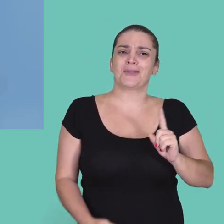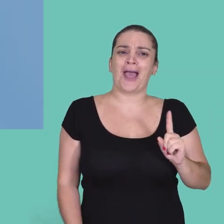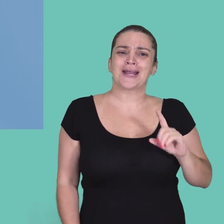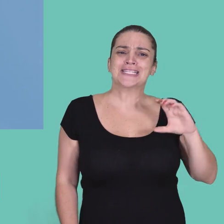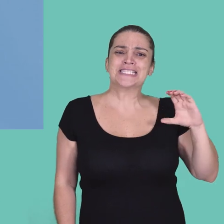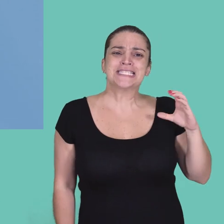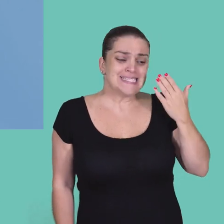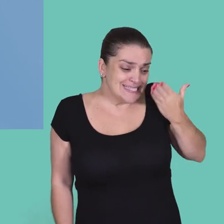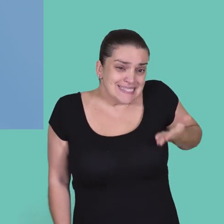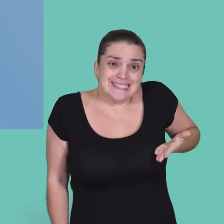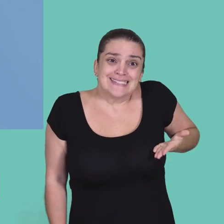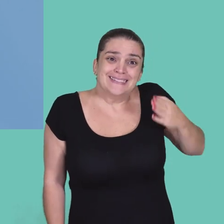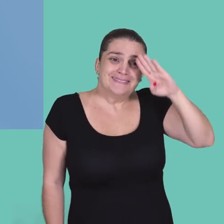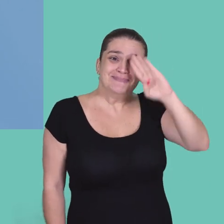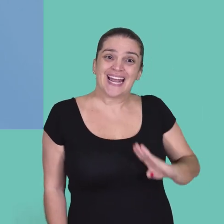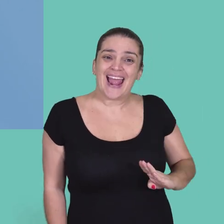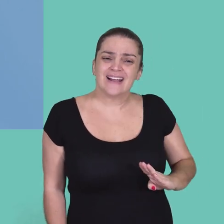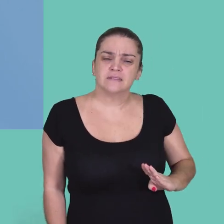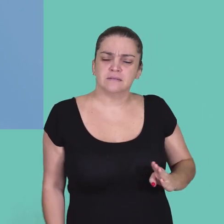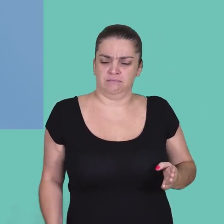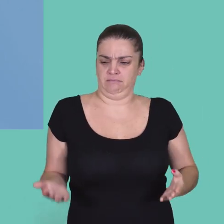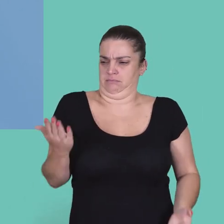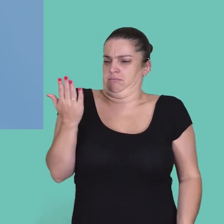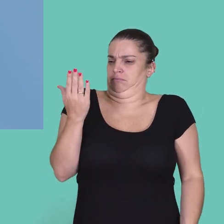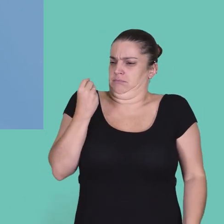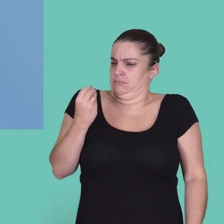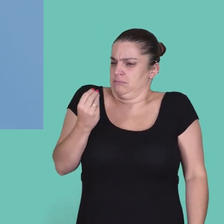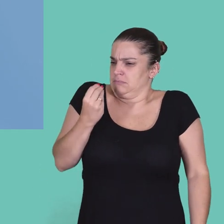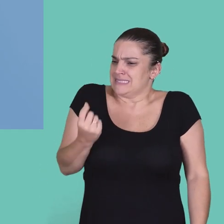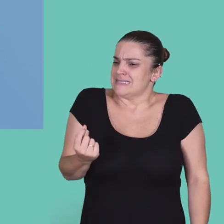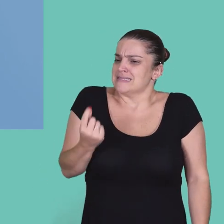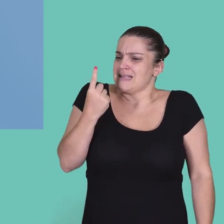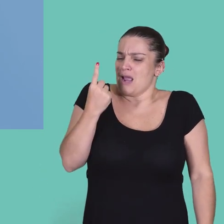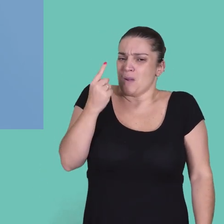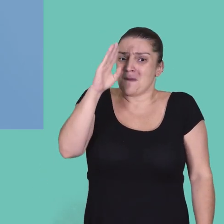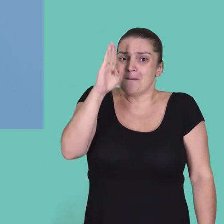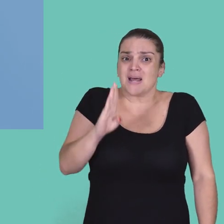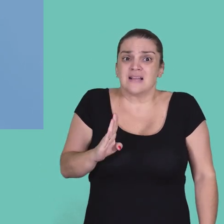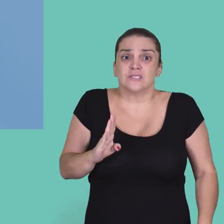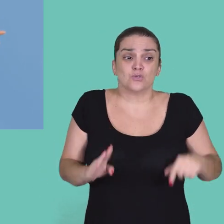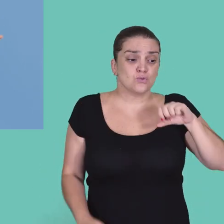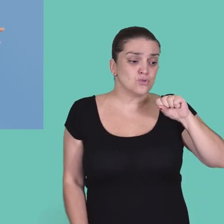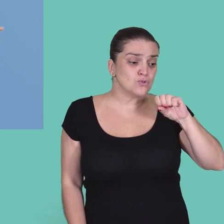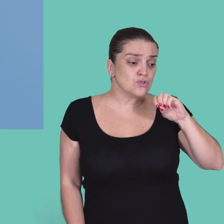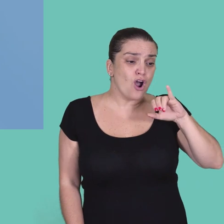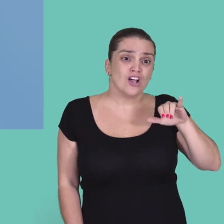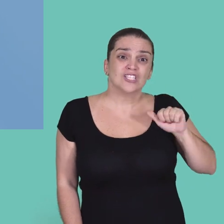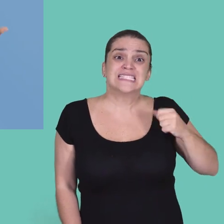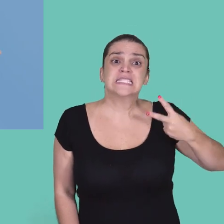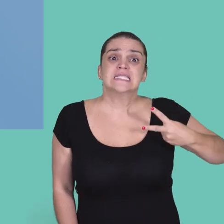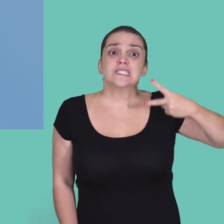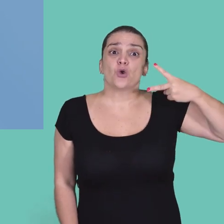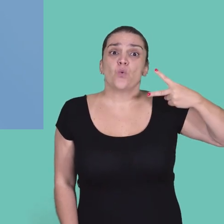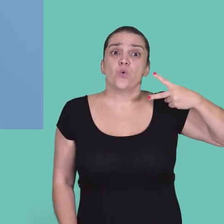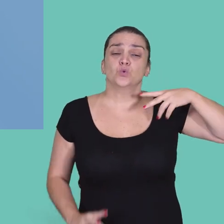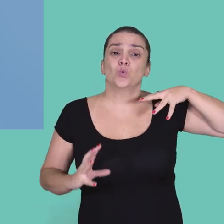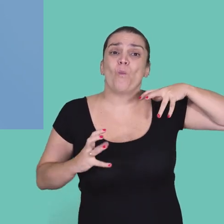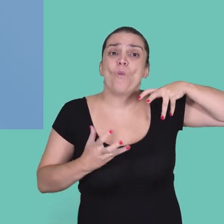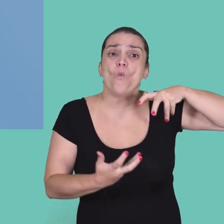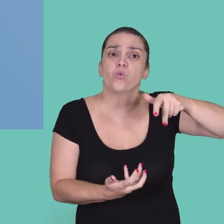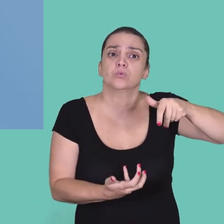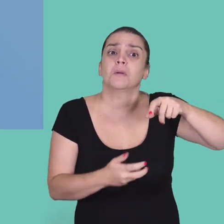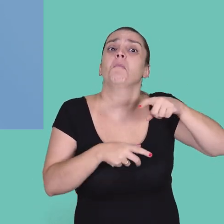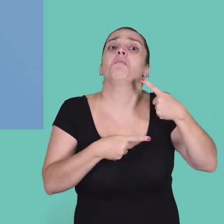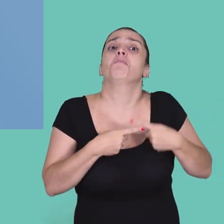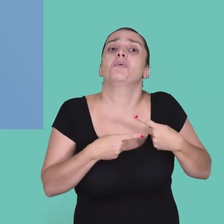brasileiro. O que é muito estranho, né? Porque hoje no Brasil, a gente é o segundo reprodutor de soja do mundo